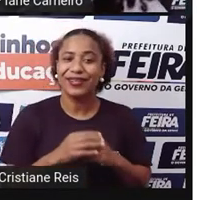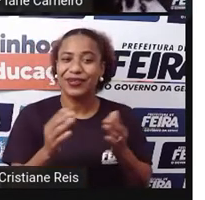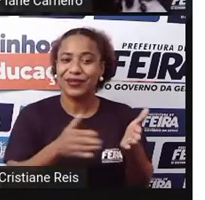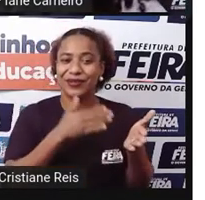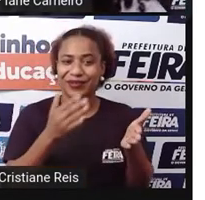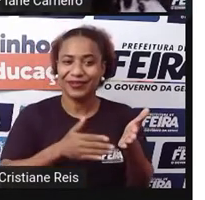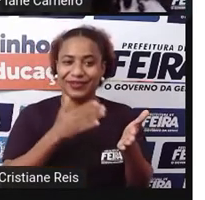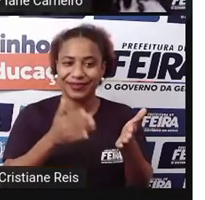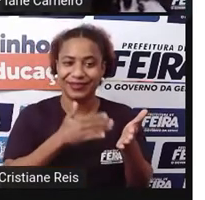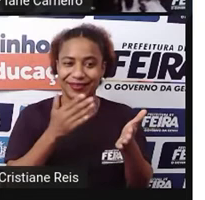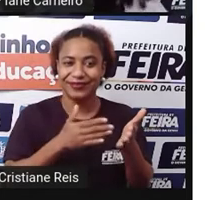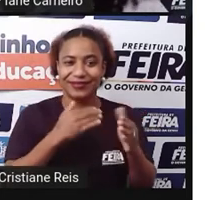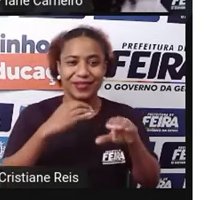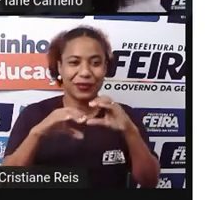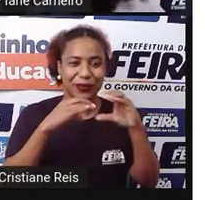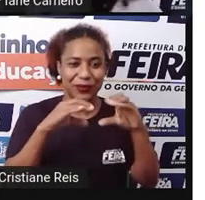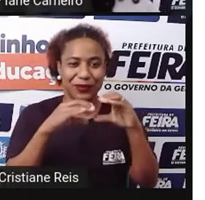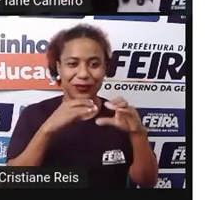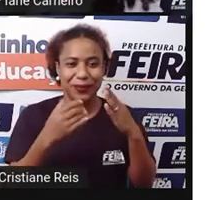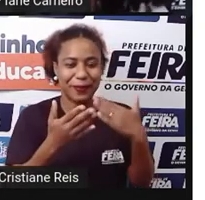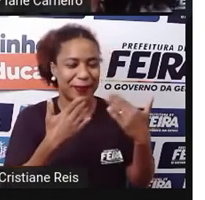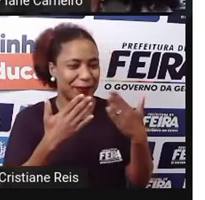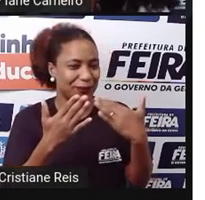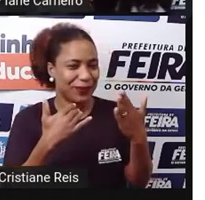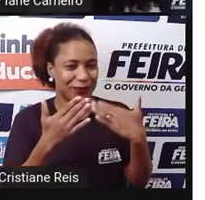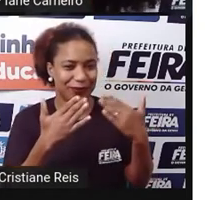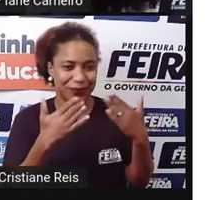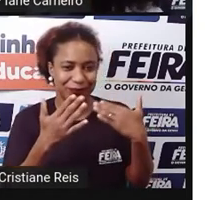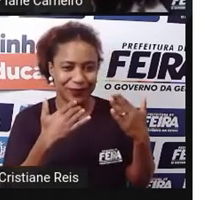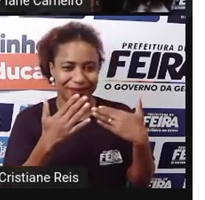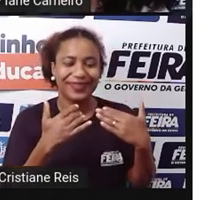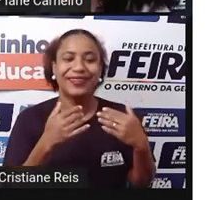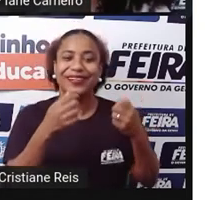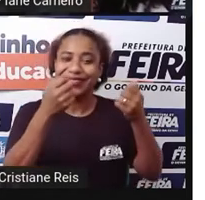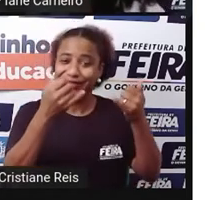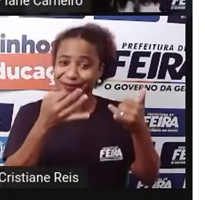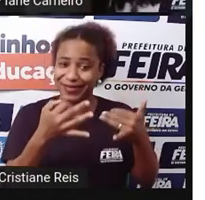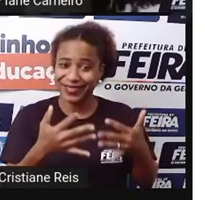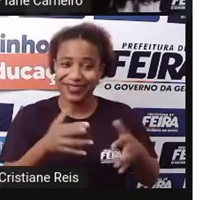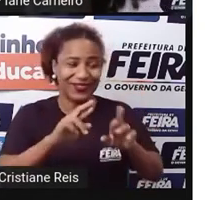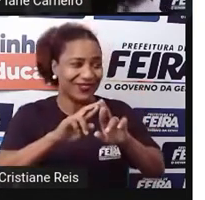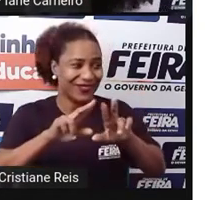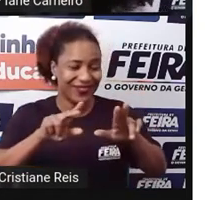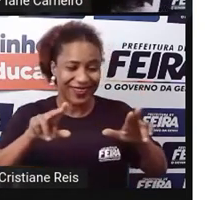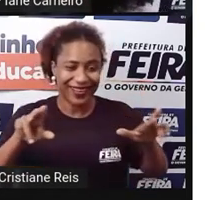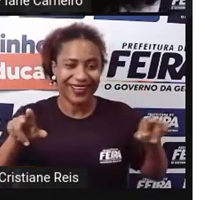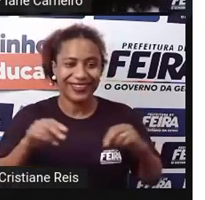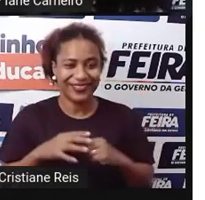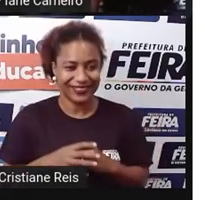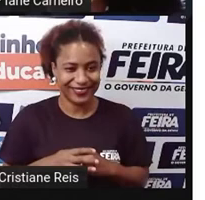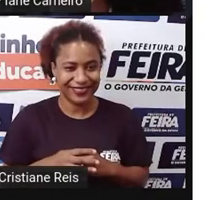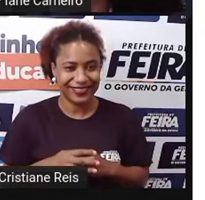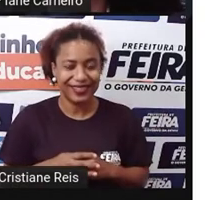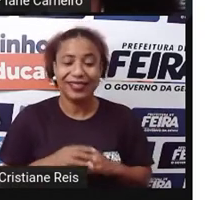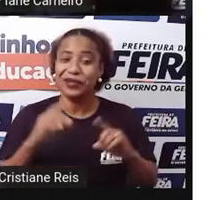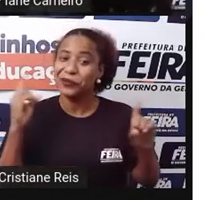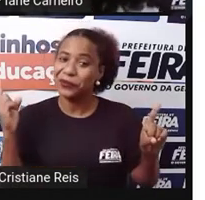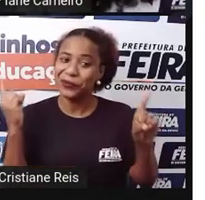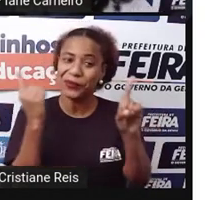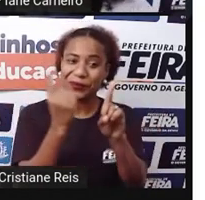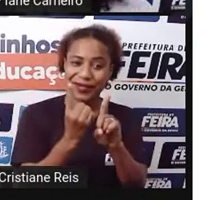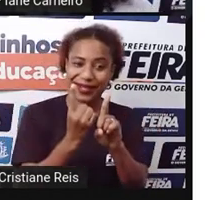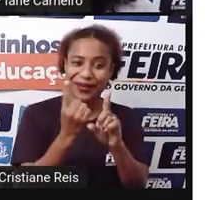eles vêm conversando, trocando figurinhas, conversando como seria se os dois se encontrassem,